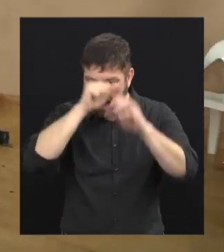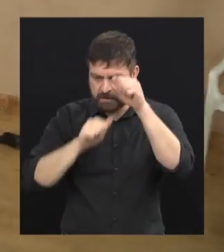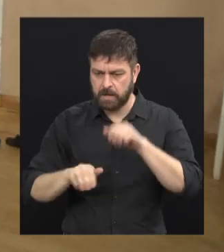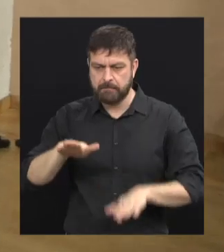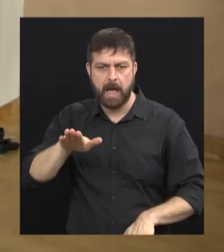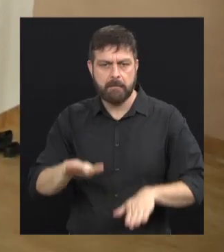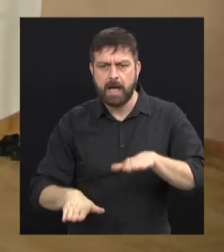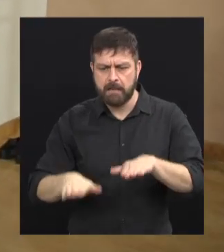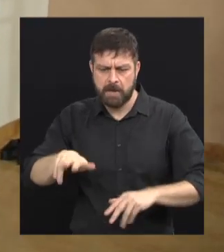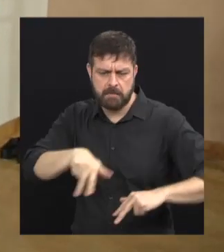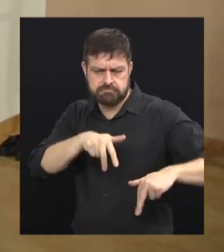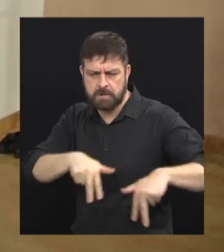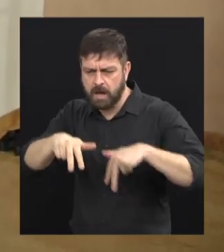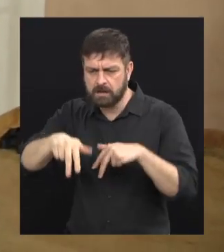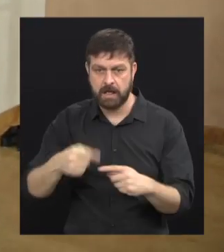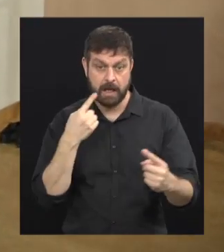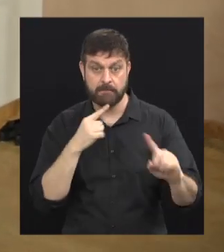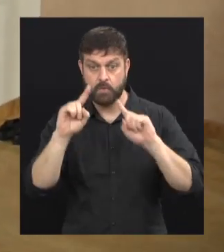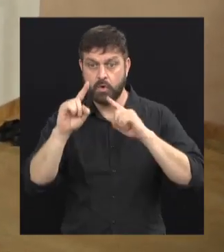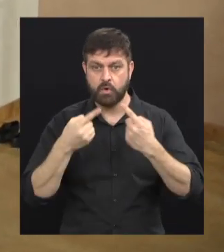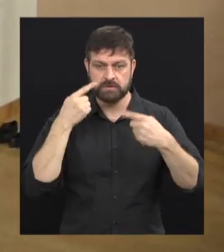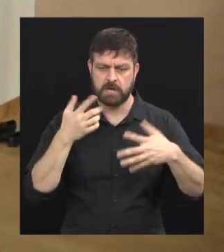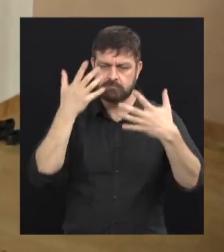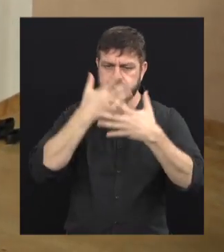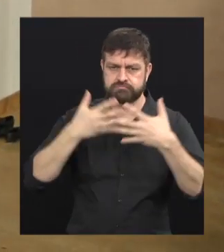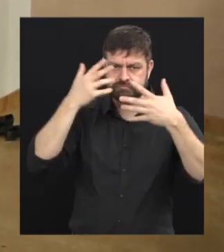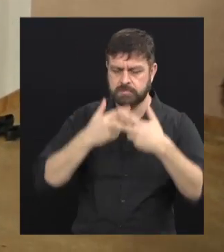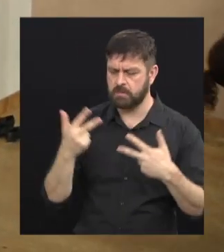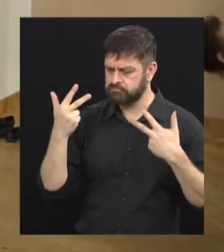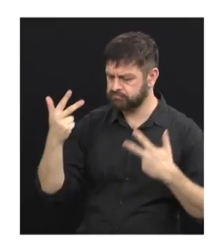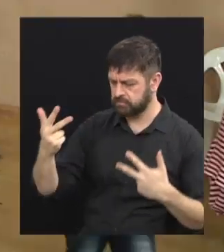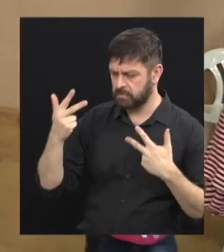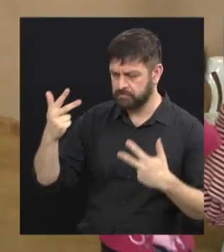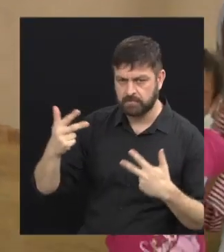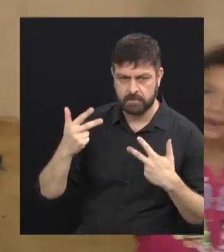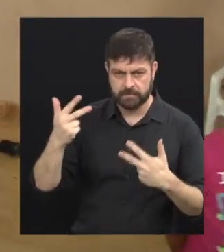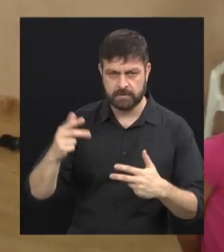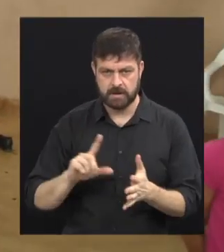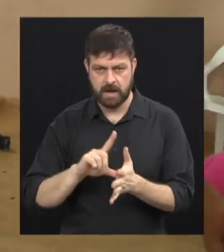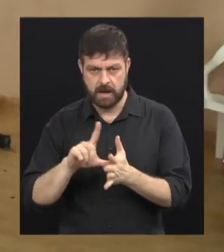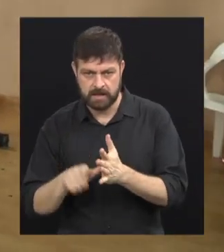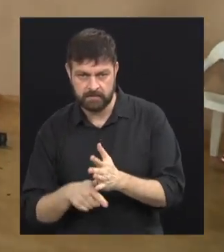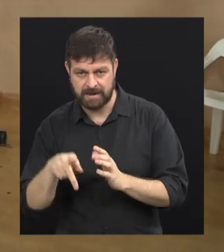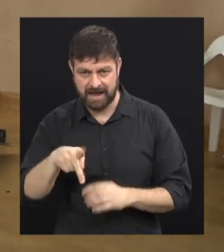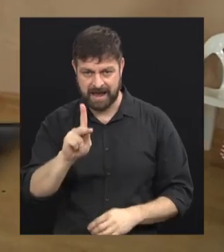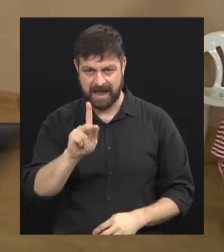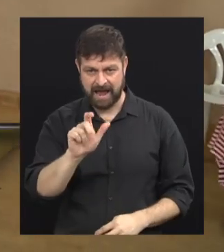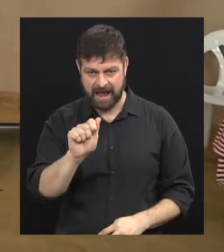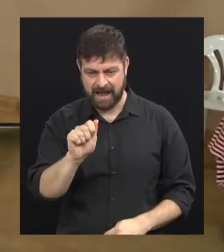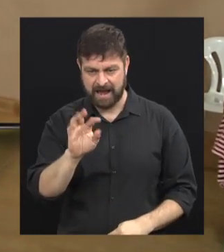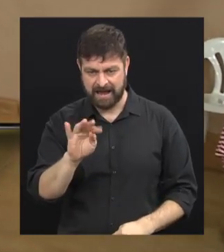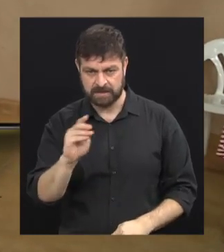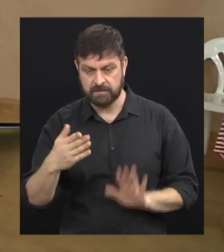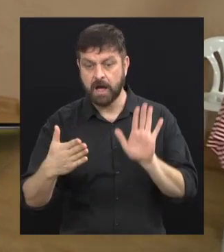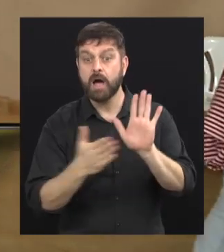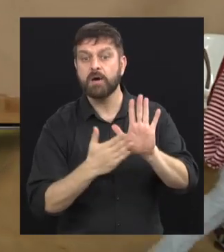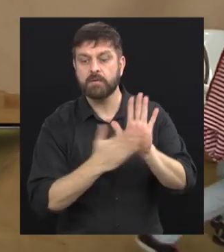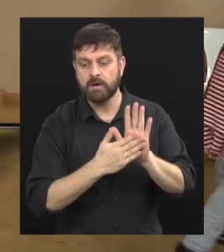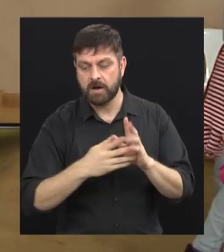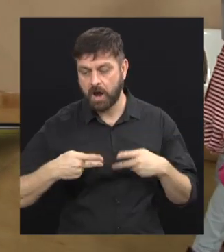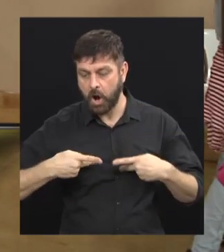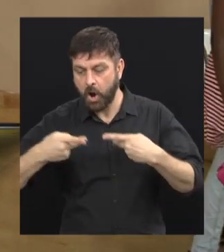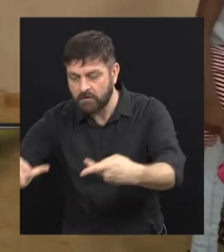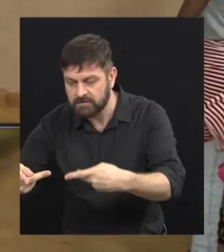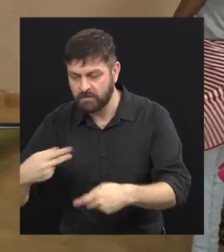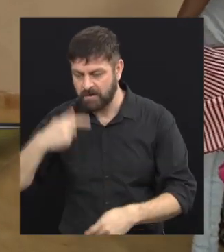sapateado, música, hip hop. Aí a Kátia me fez uma proposta de vir trabalhar